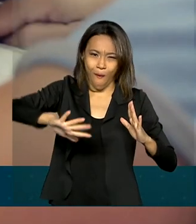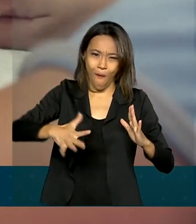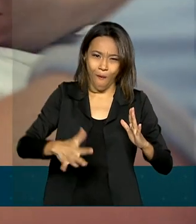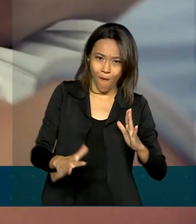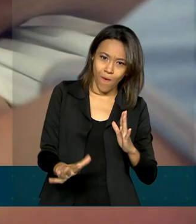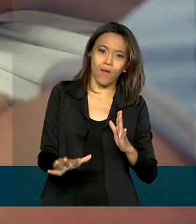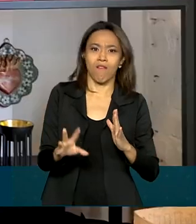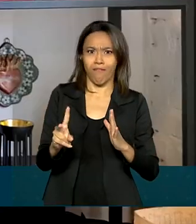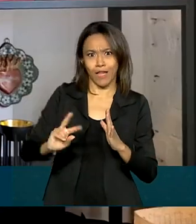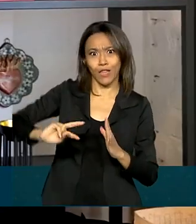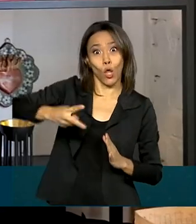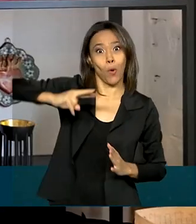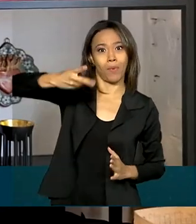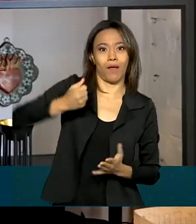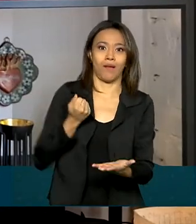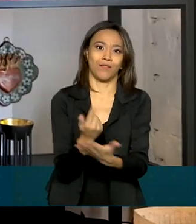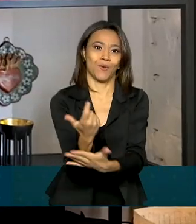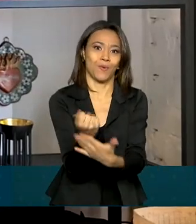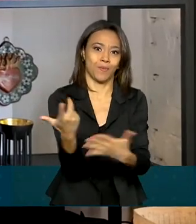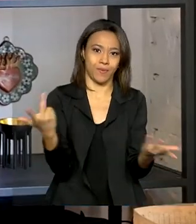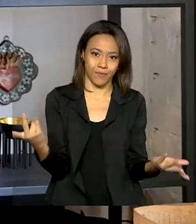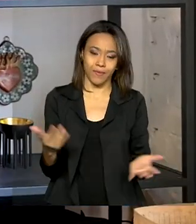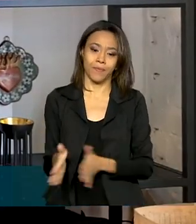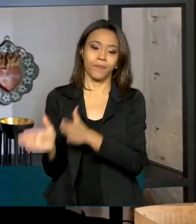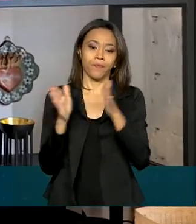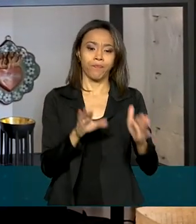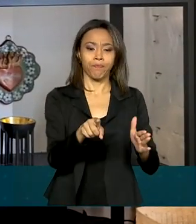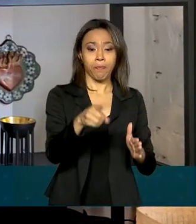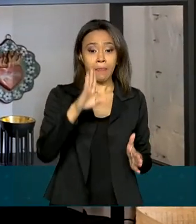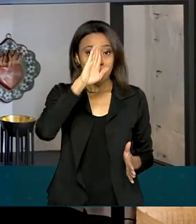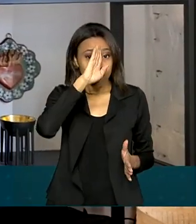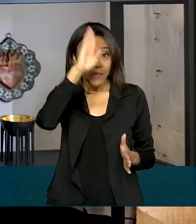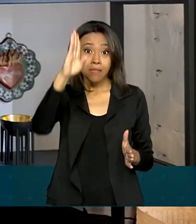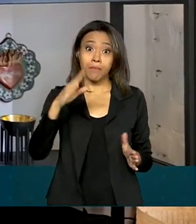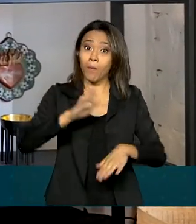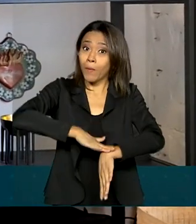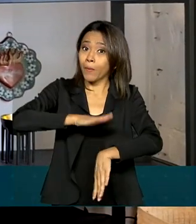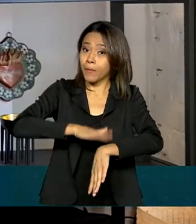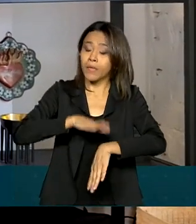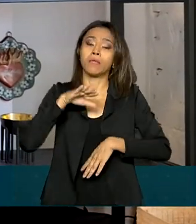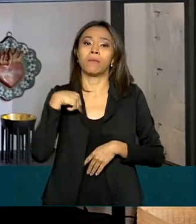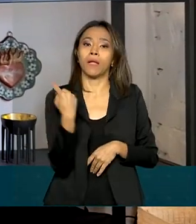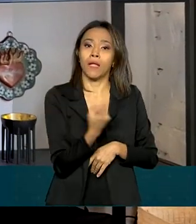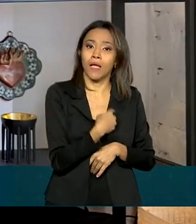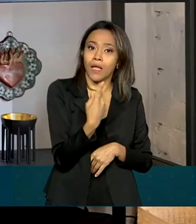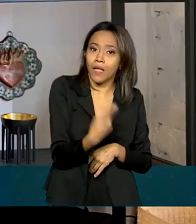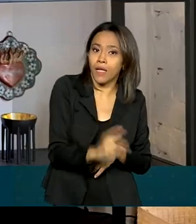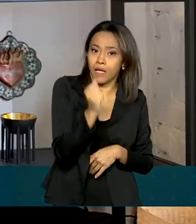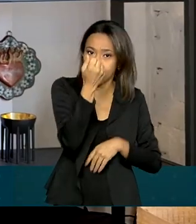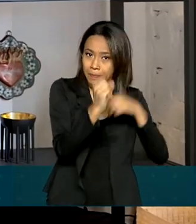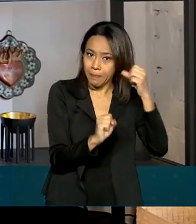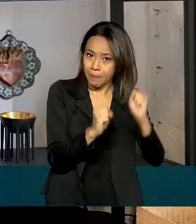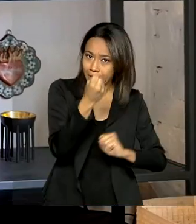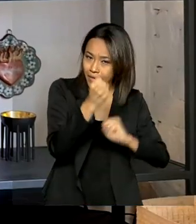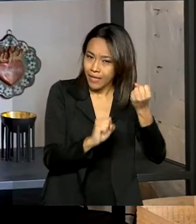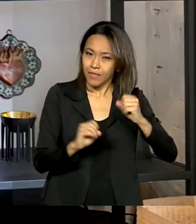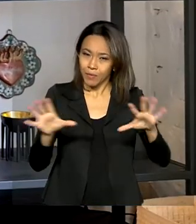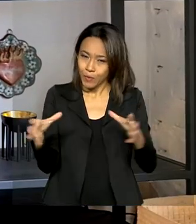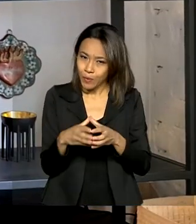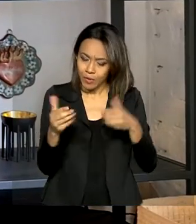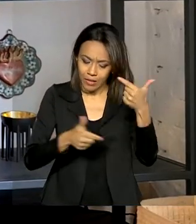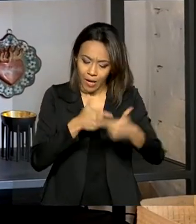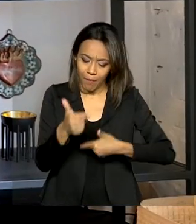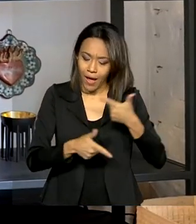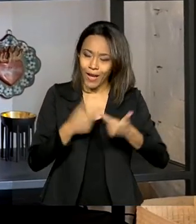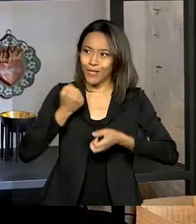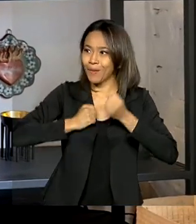mais que dobram. Certamente o principal momento para a nossa empresa, para o nosso time, a gente fica super empolgado, super empenhado para